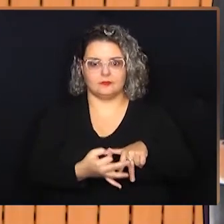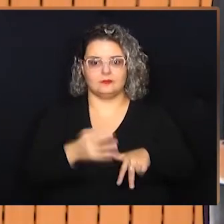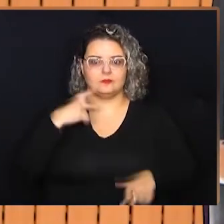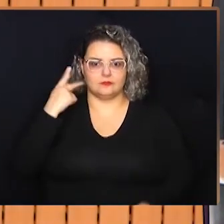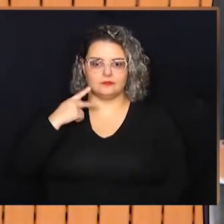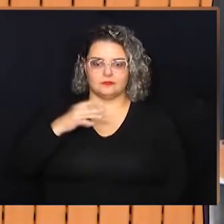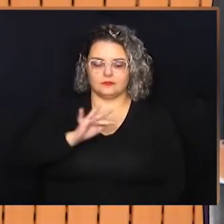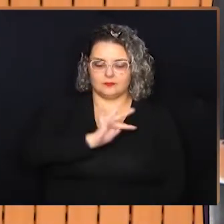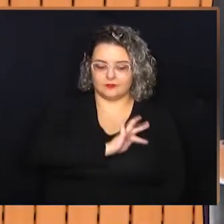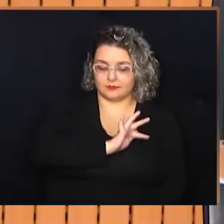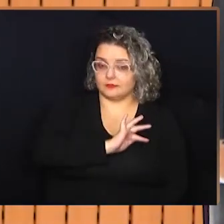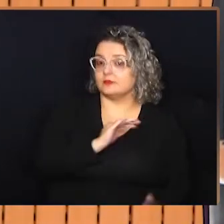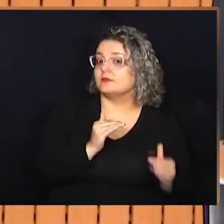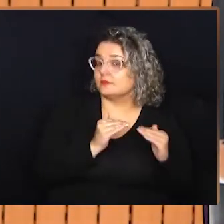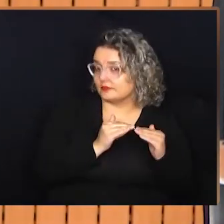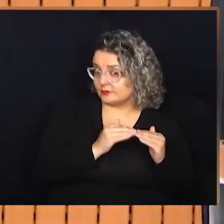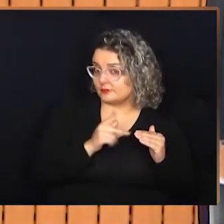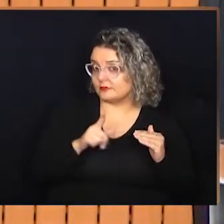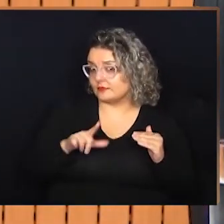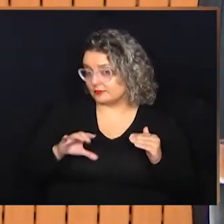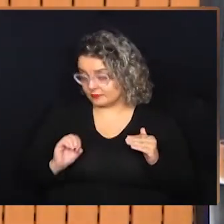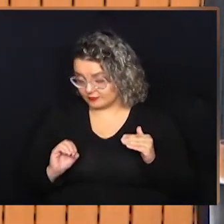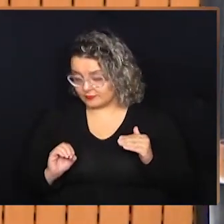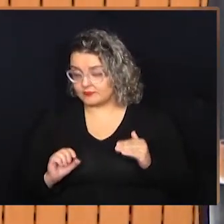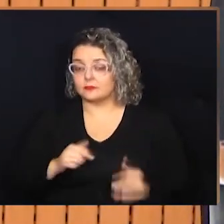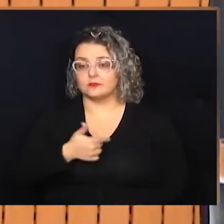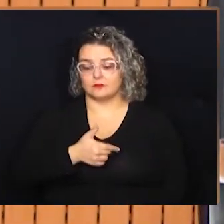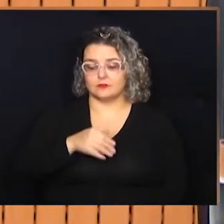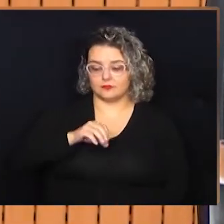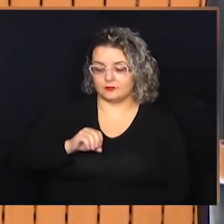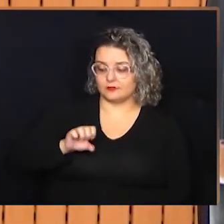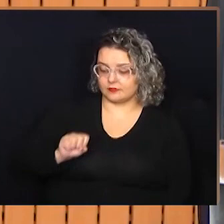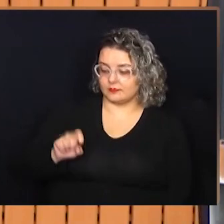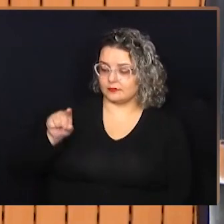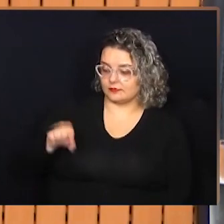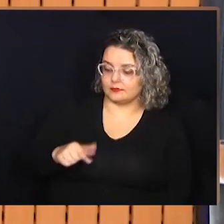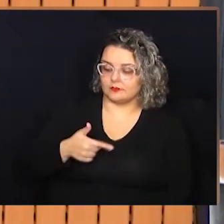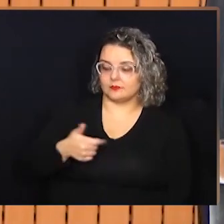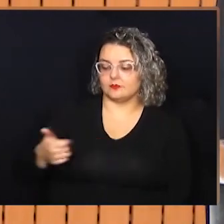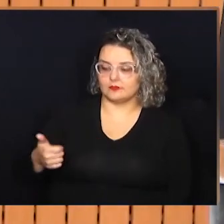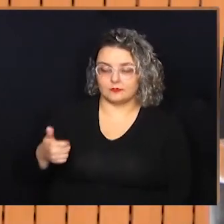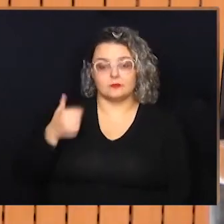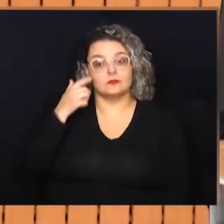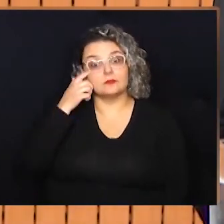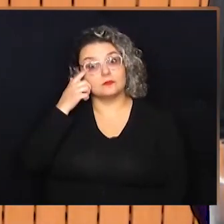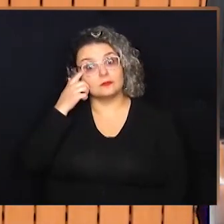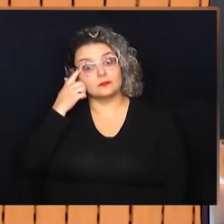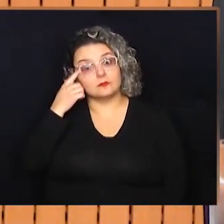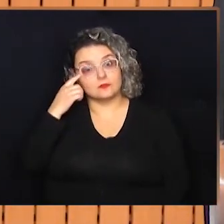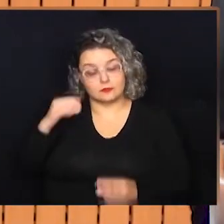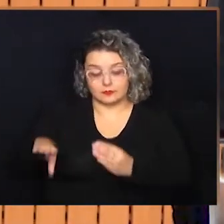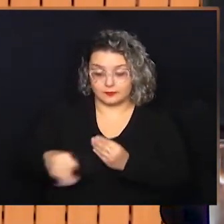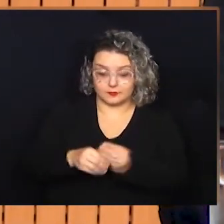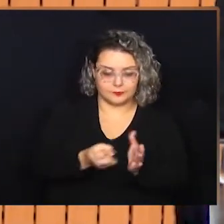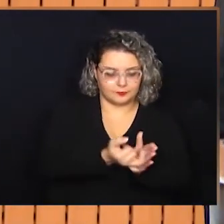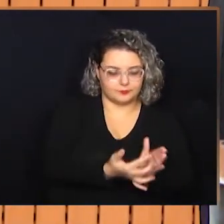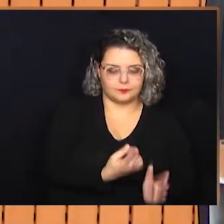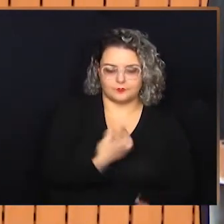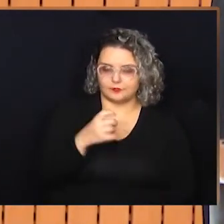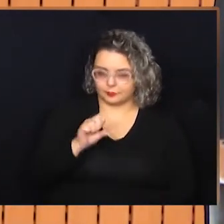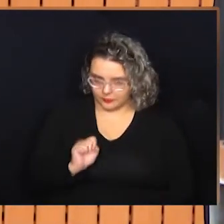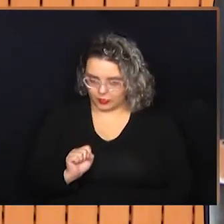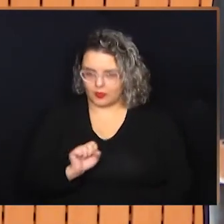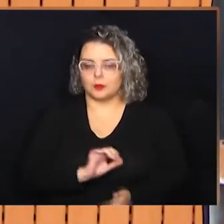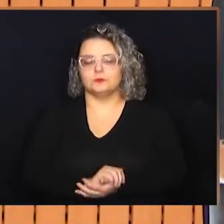pelo vereador Fernando Mendes, favorável ao PLO 208 de 2021 e a emenda de folha